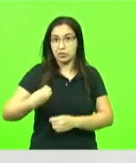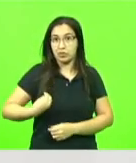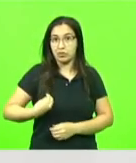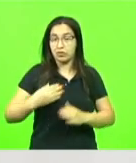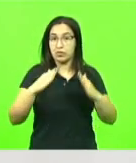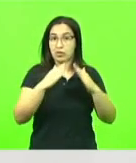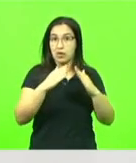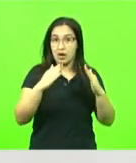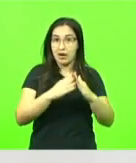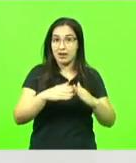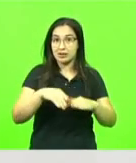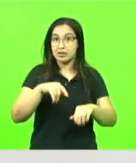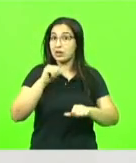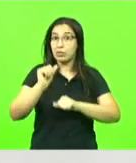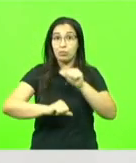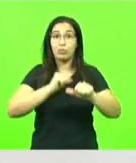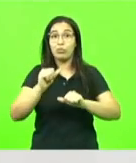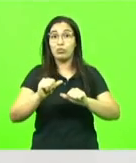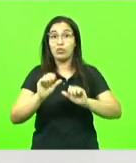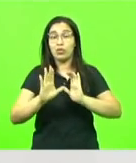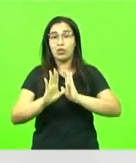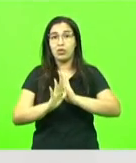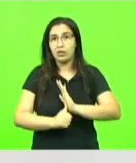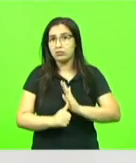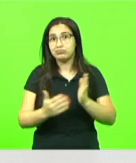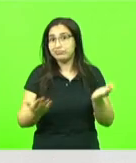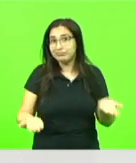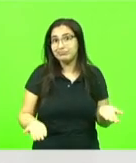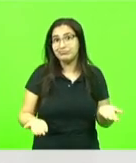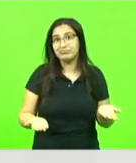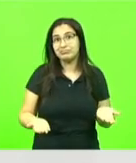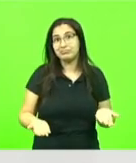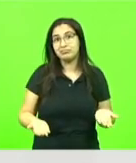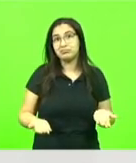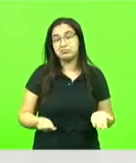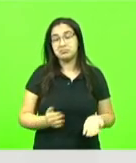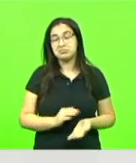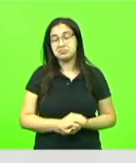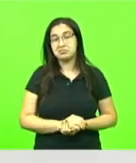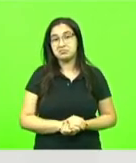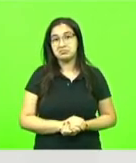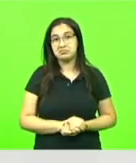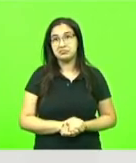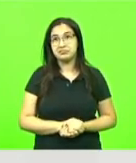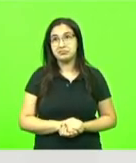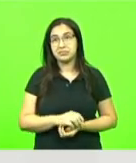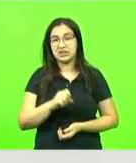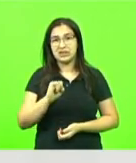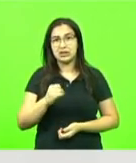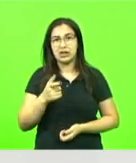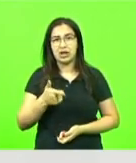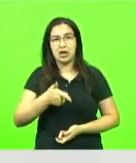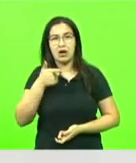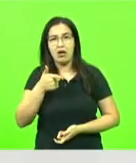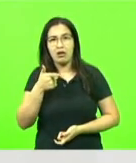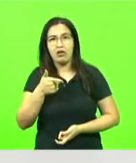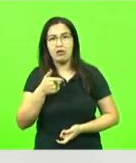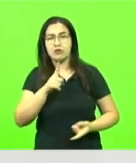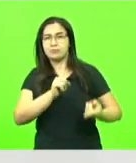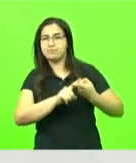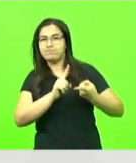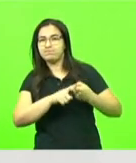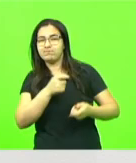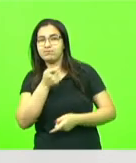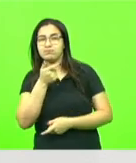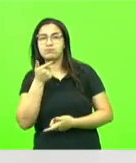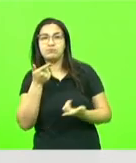para o crime de roubo, principalmente se ele oferecesse uma ameaça, fizesse ameaça contra a vida dele de